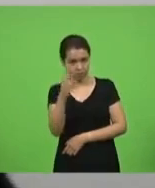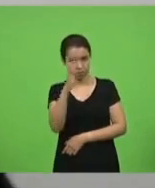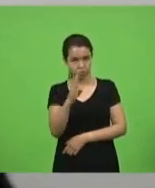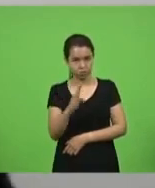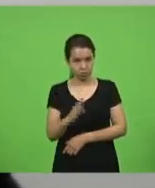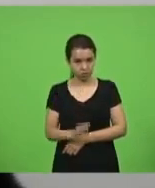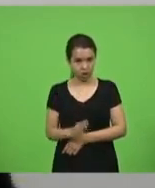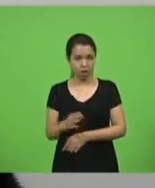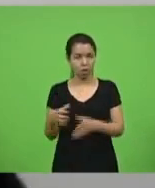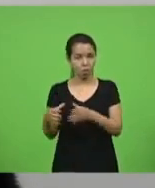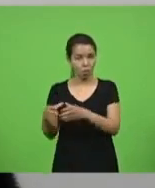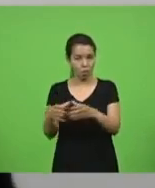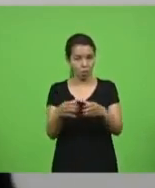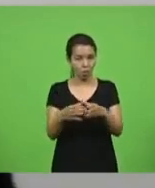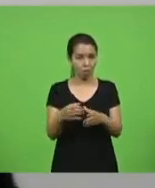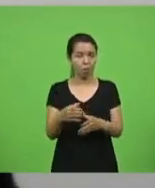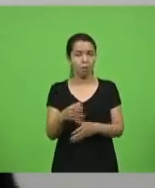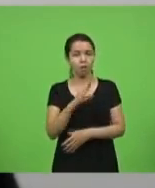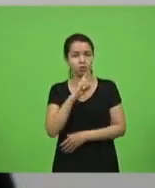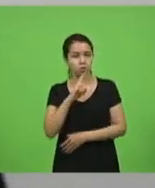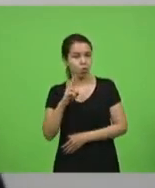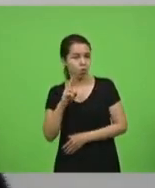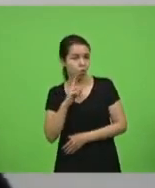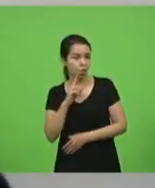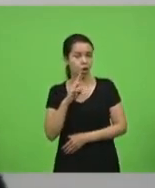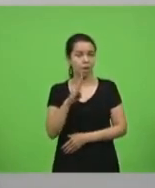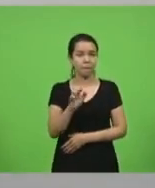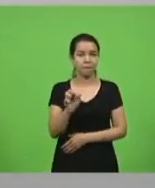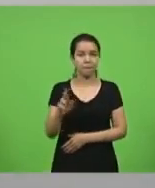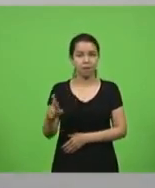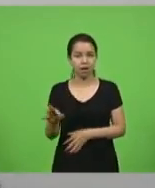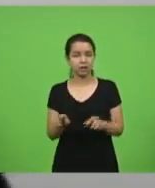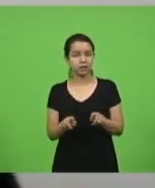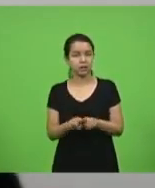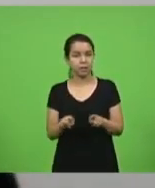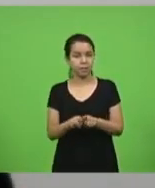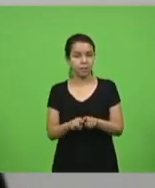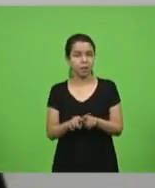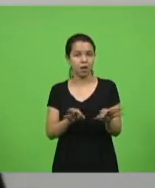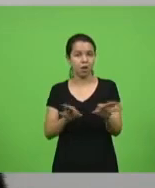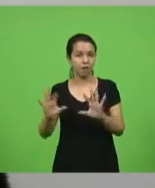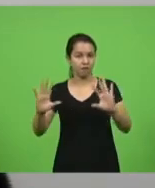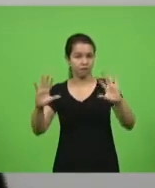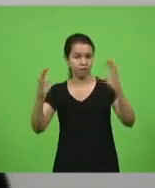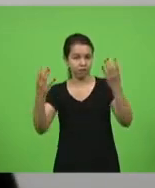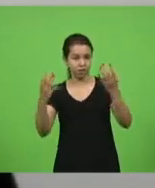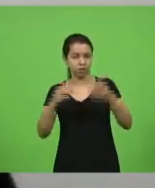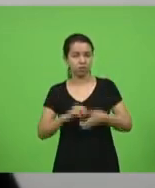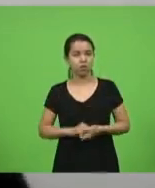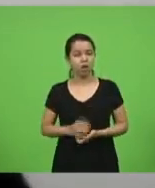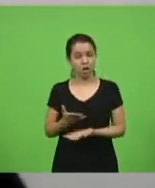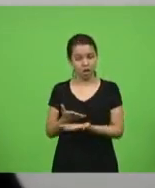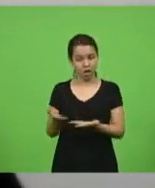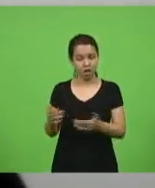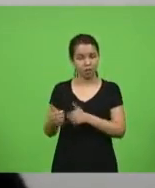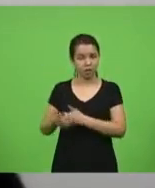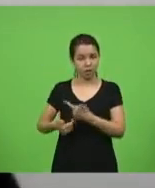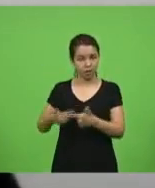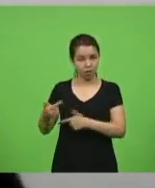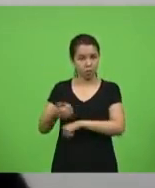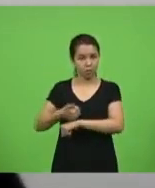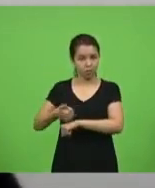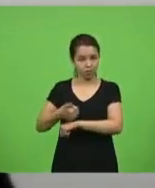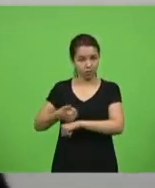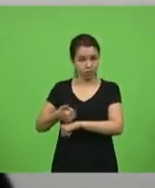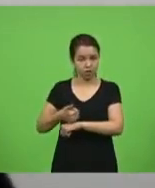restaurante e organizadores de evento e aos trabalhadores desses setores para enfrentamento da emergência da emergência pública